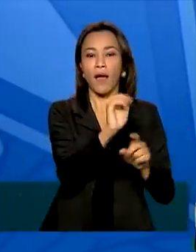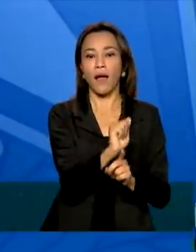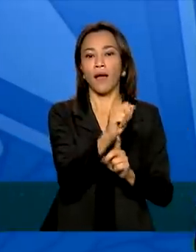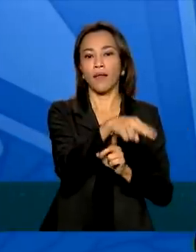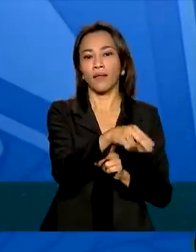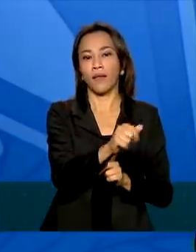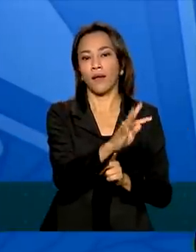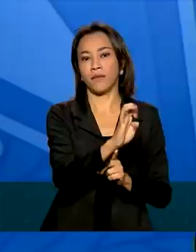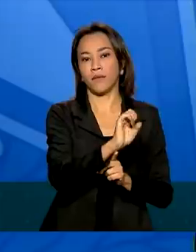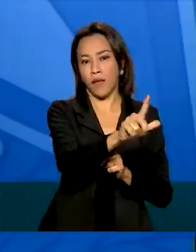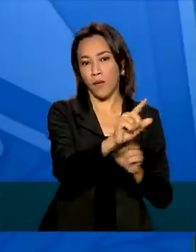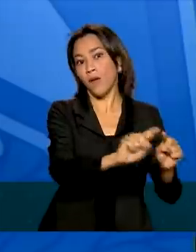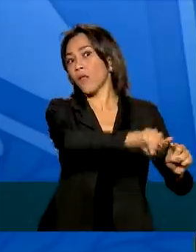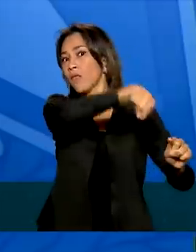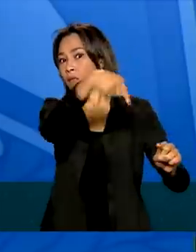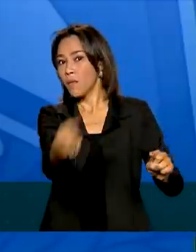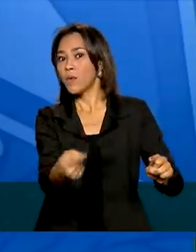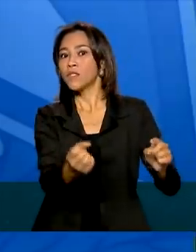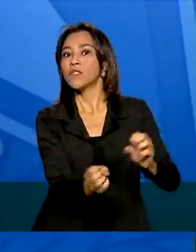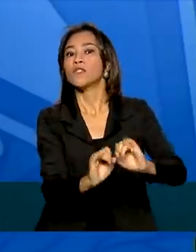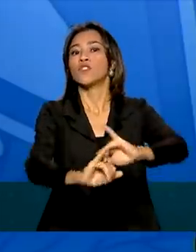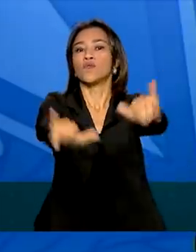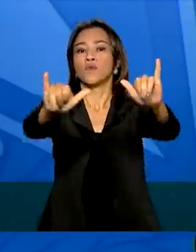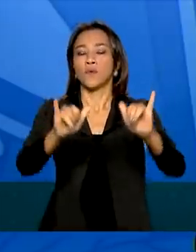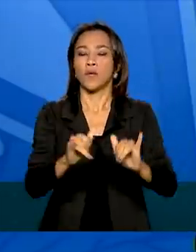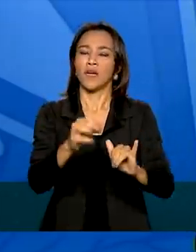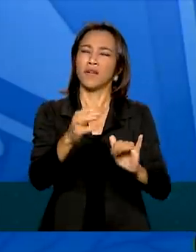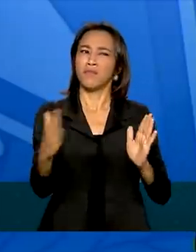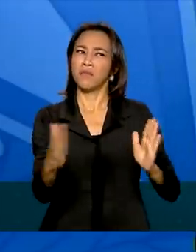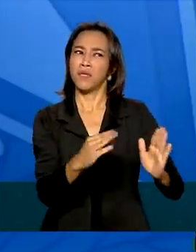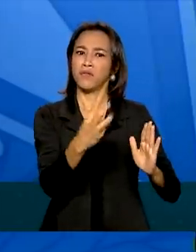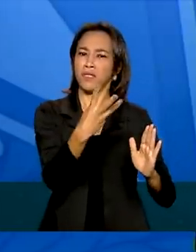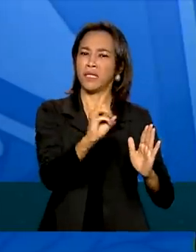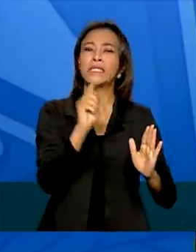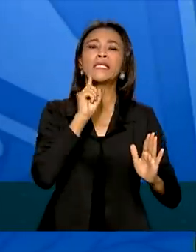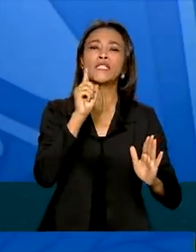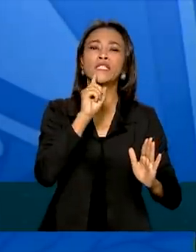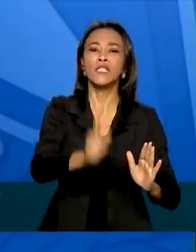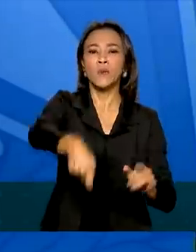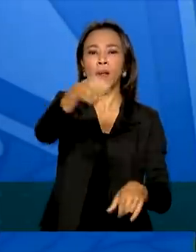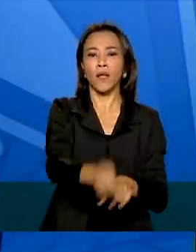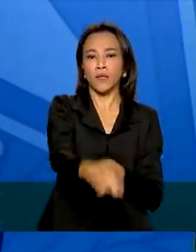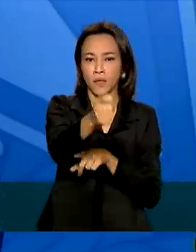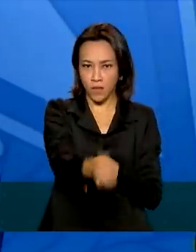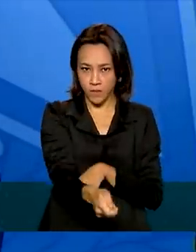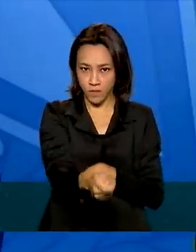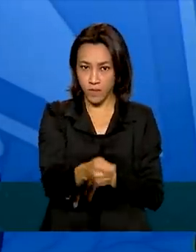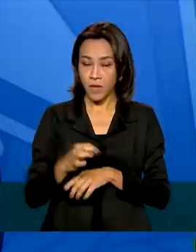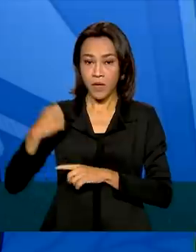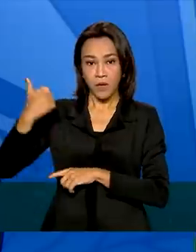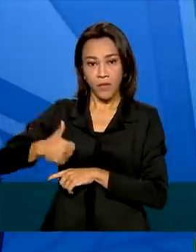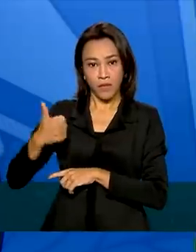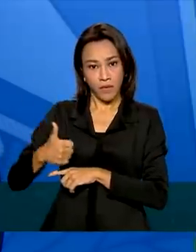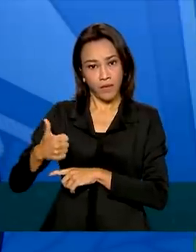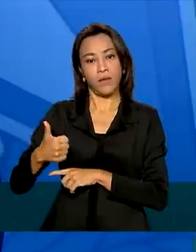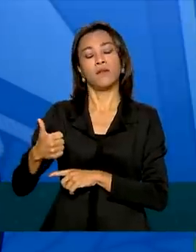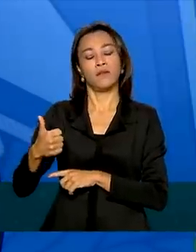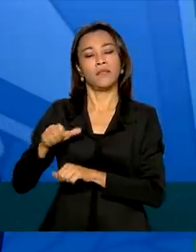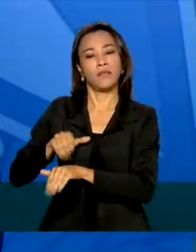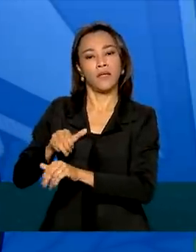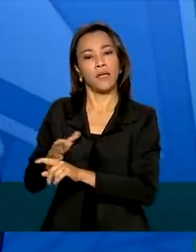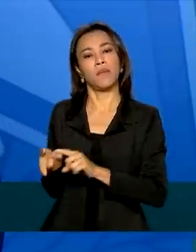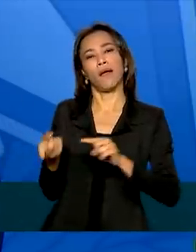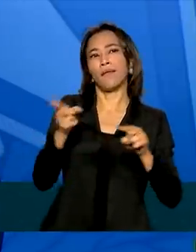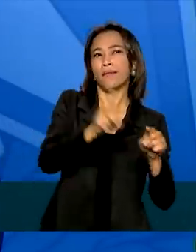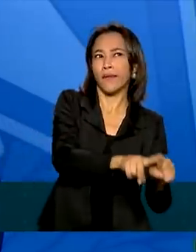dias. Então estamos falando aí entre o final de setembro e a primeira quinzena de outubro.